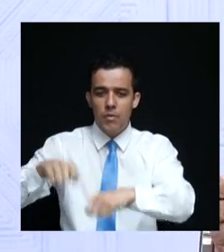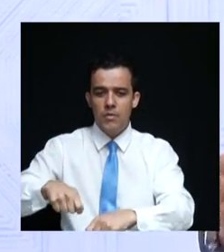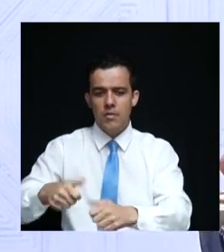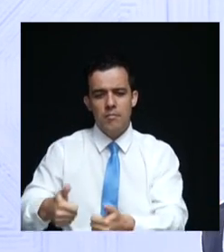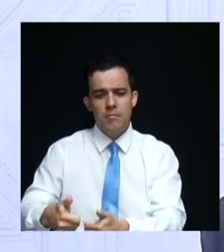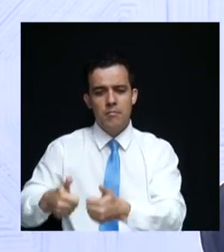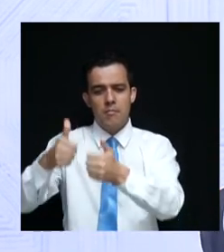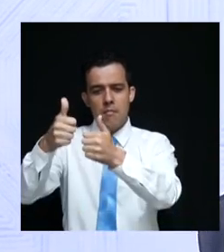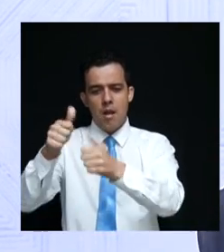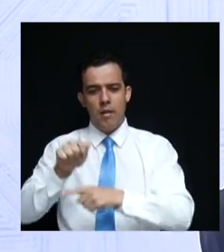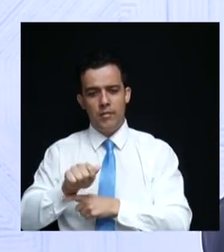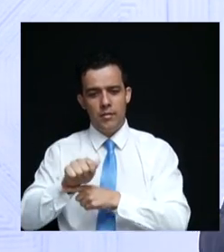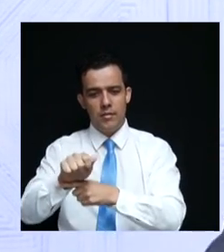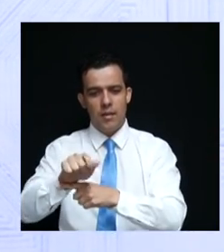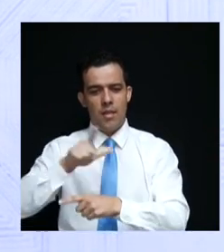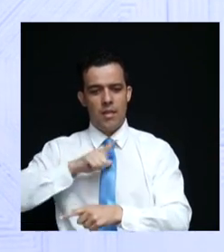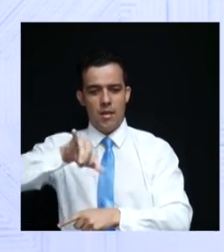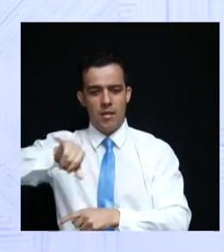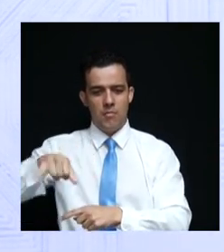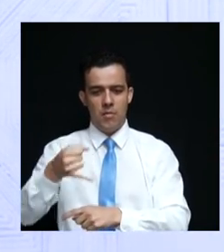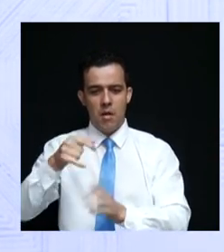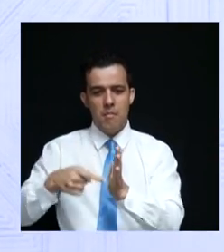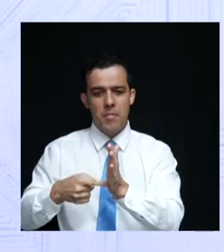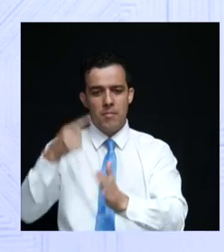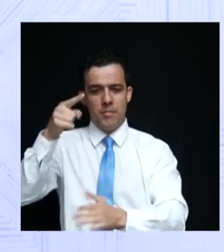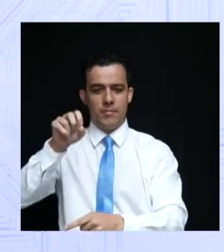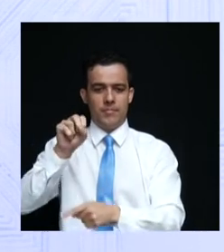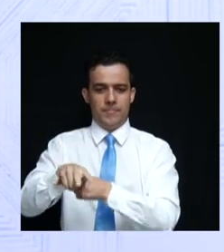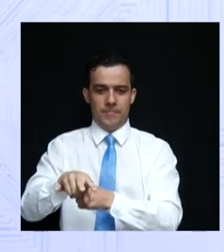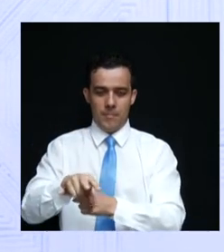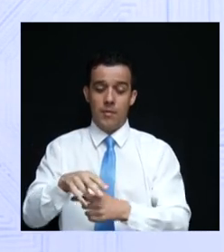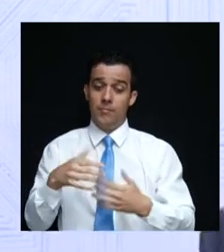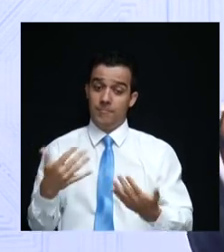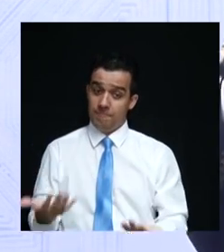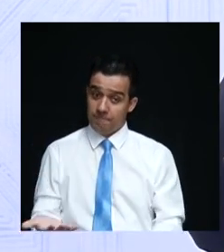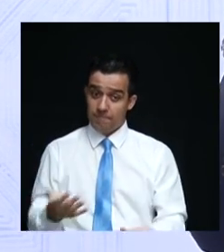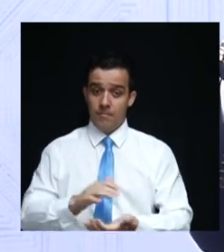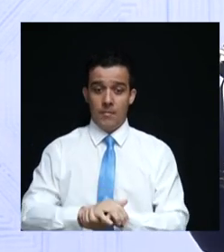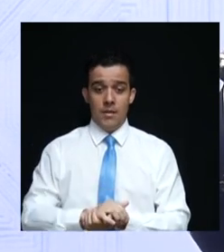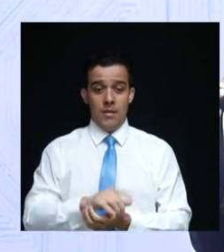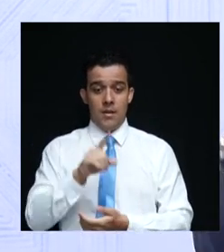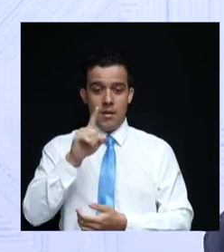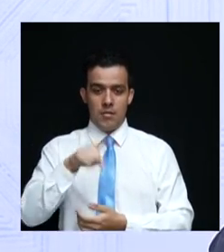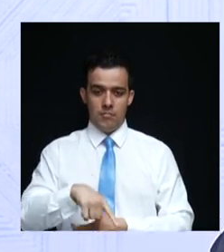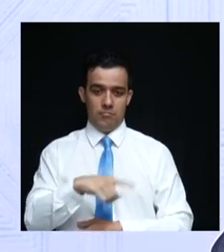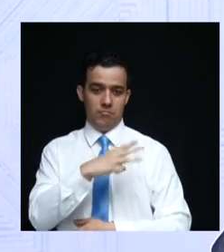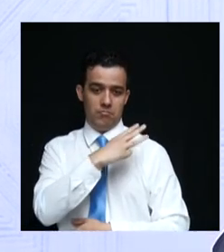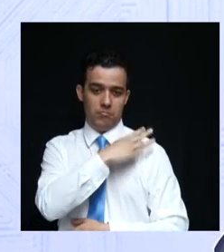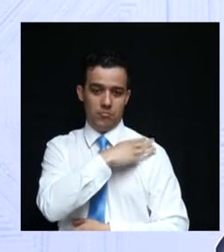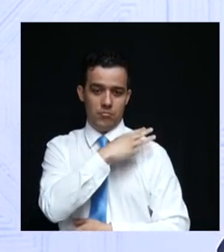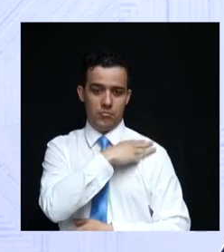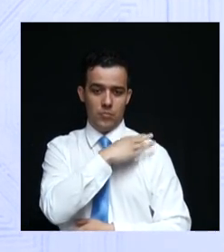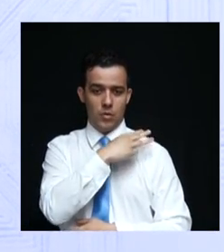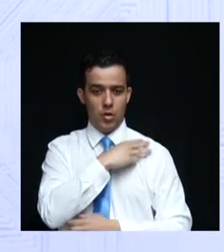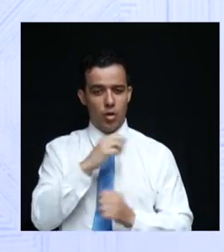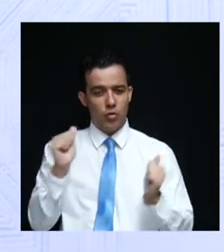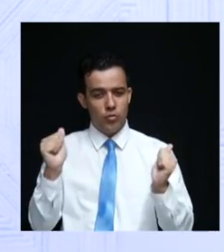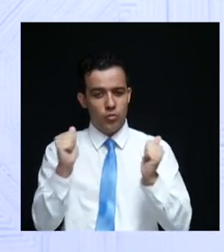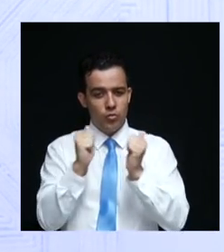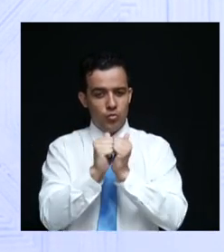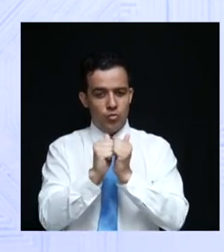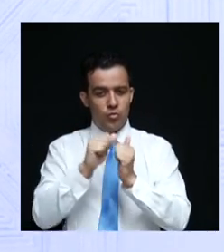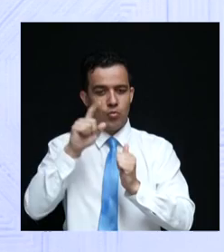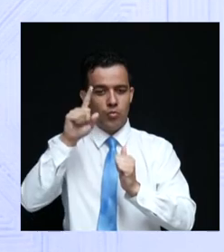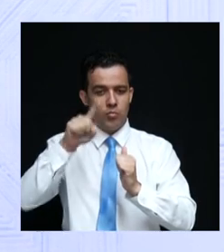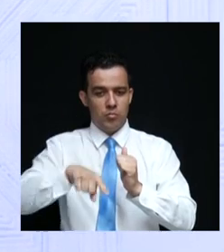atendido e ter oportunidade ao seu primeiro emprego. Ou seja, ensino médio junto com o ensino